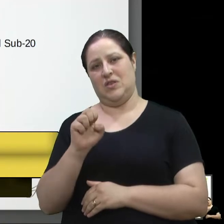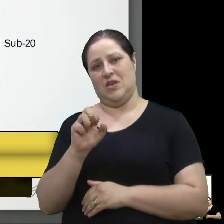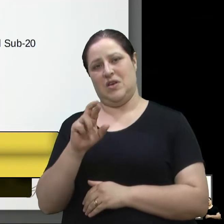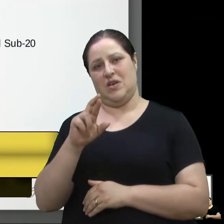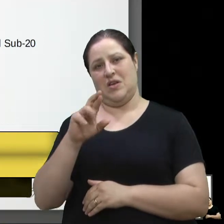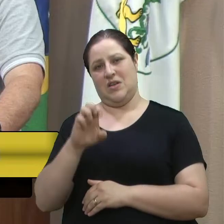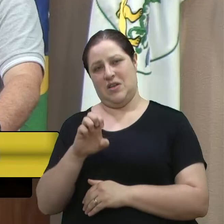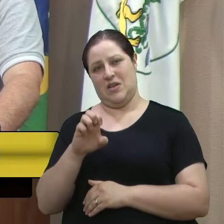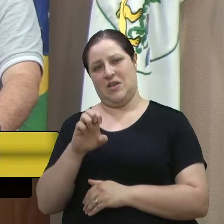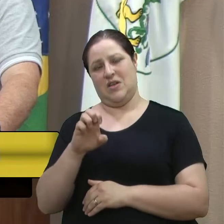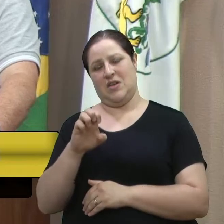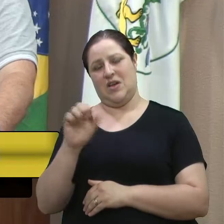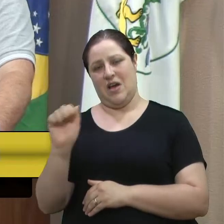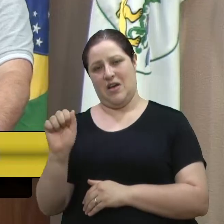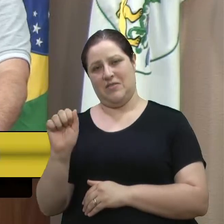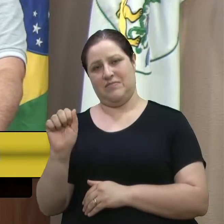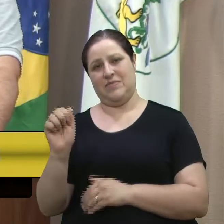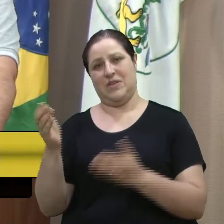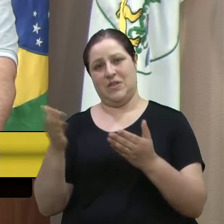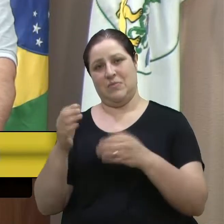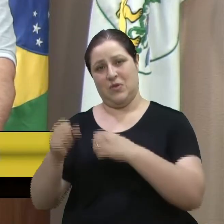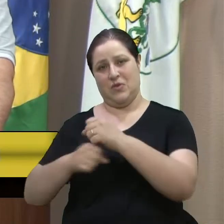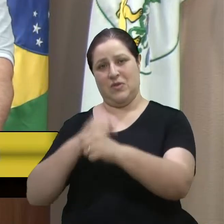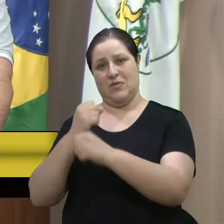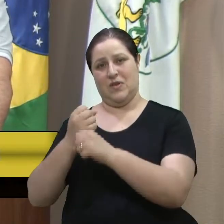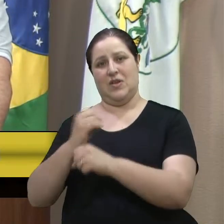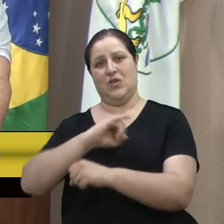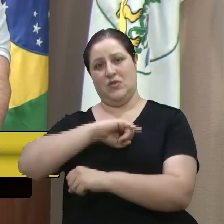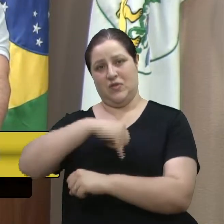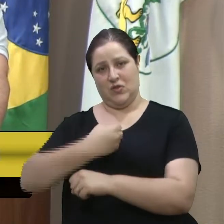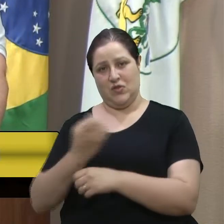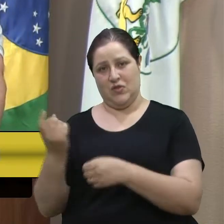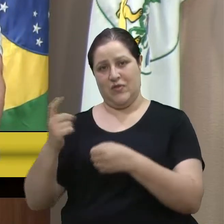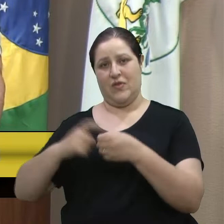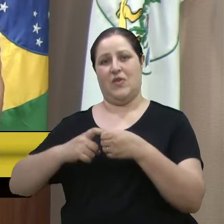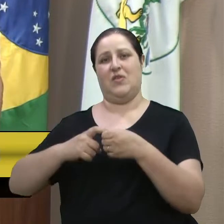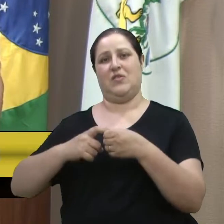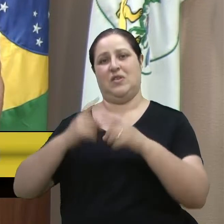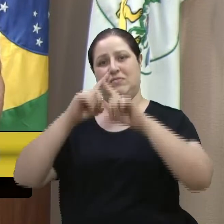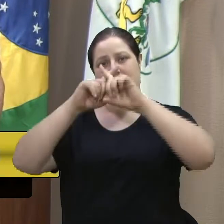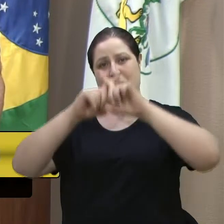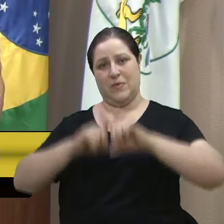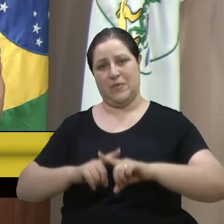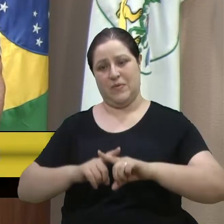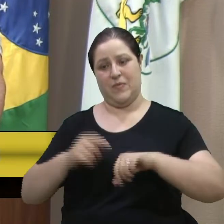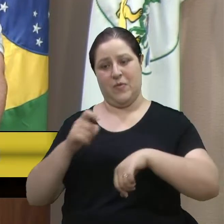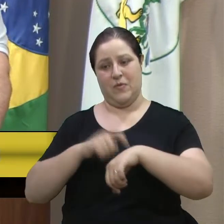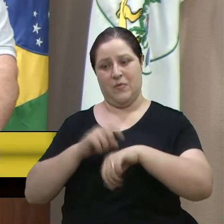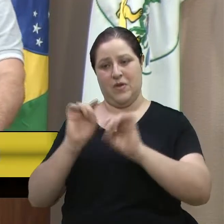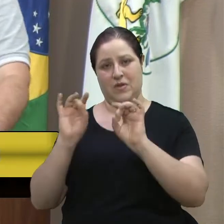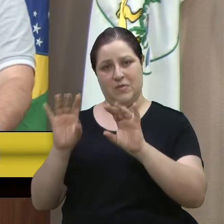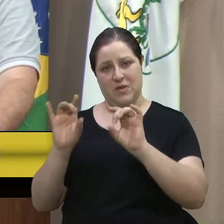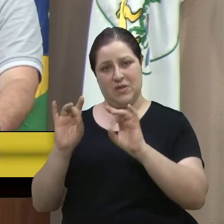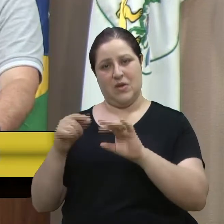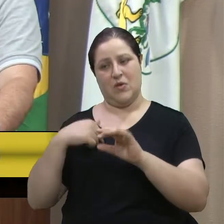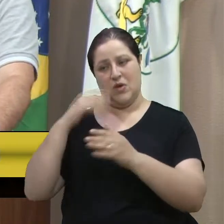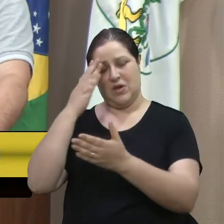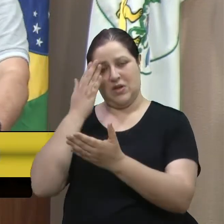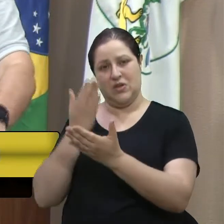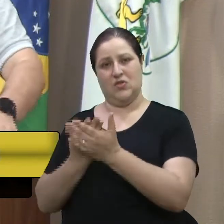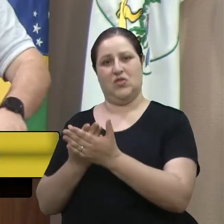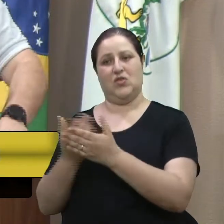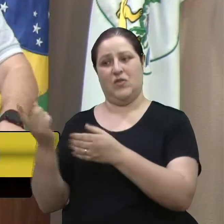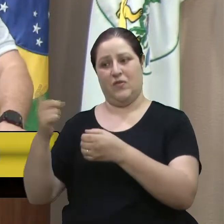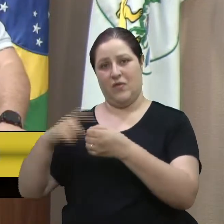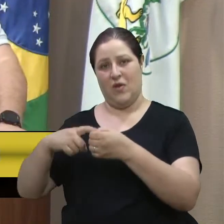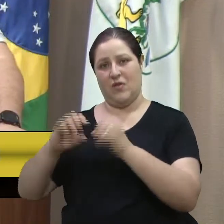competições. Então, tenho certeza que são grandes possibilidades, grandes momentos, e, vereador Fiusa, eu não tenho dúvida que a retomada da